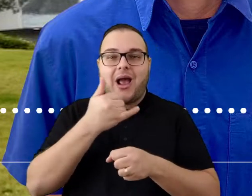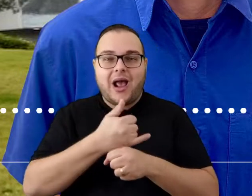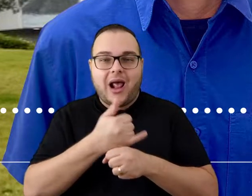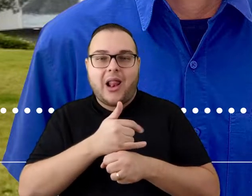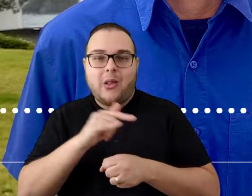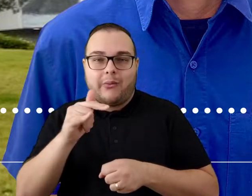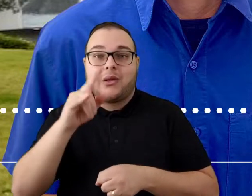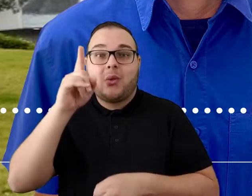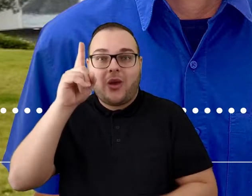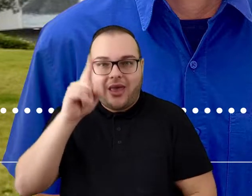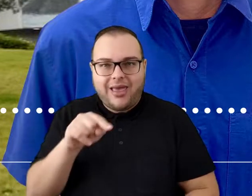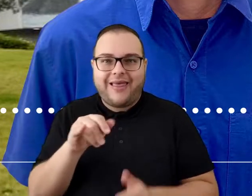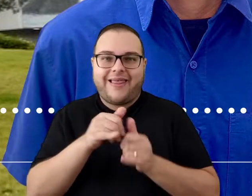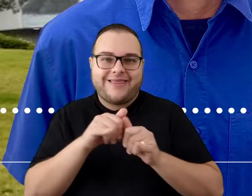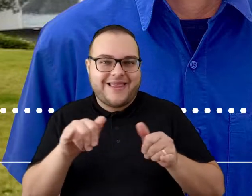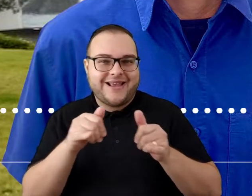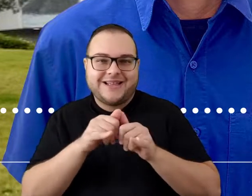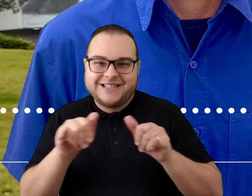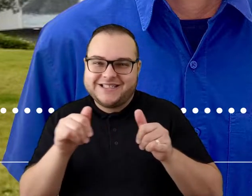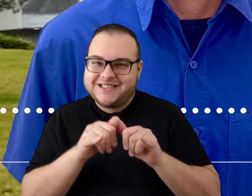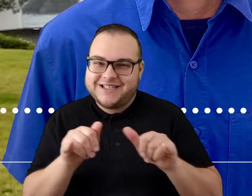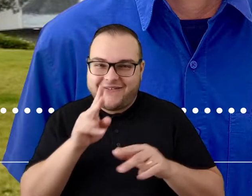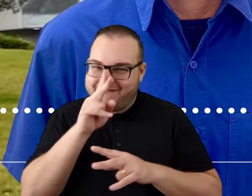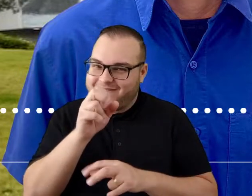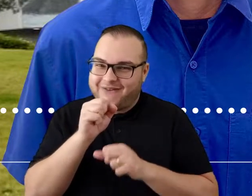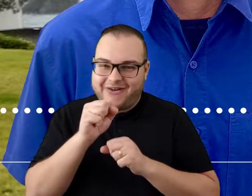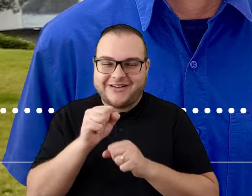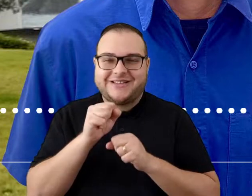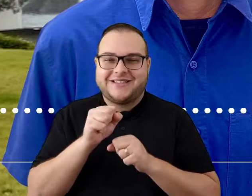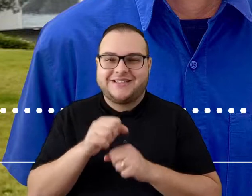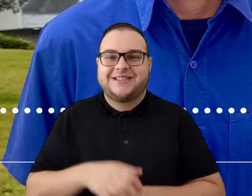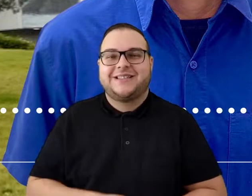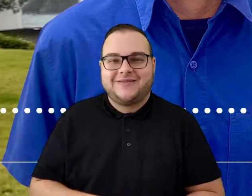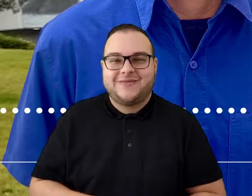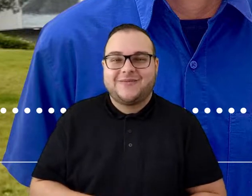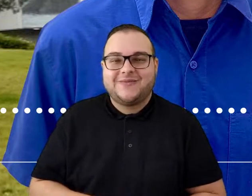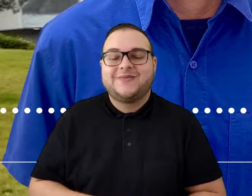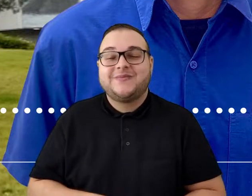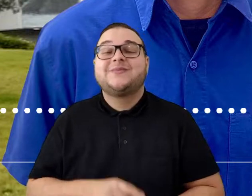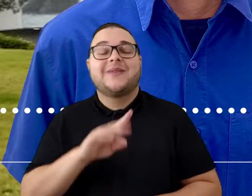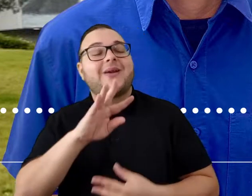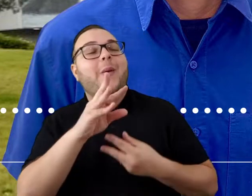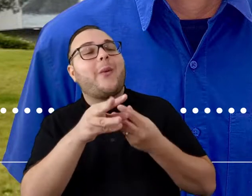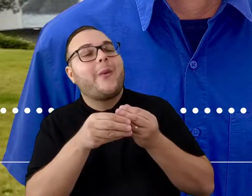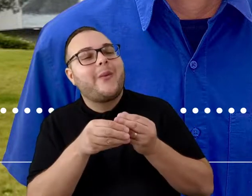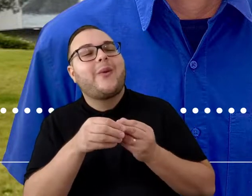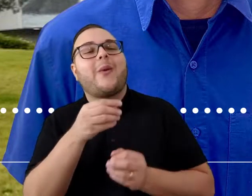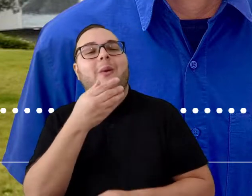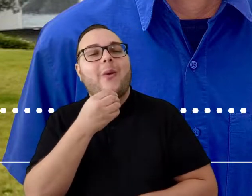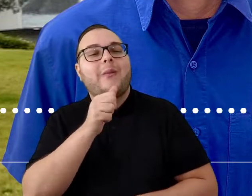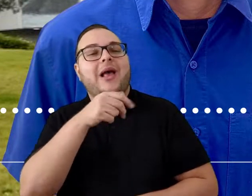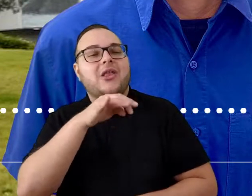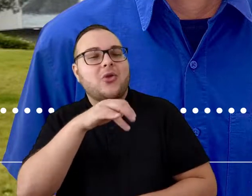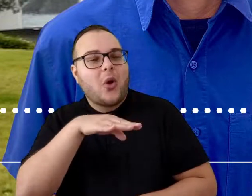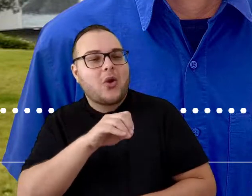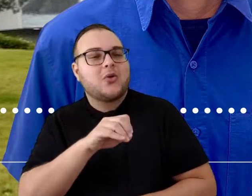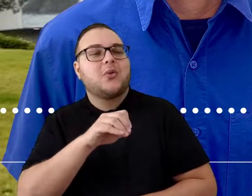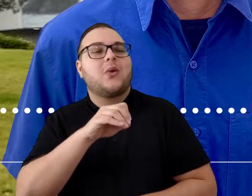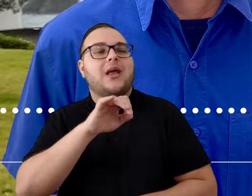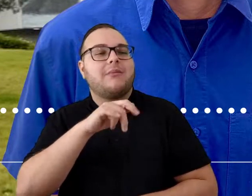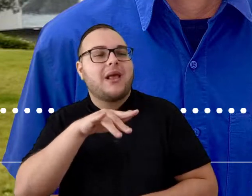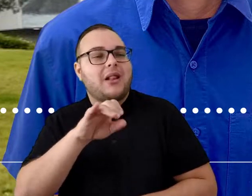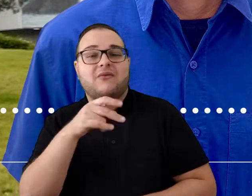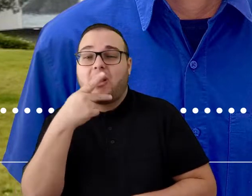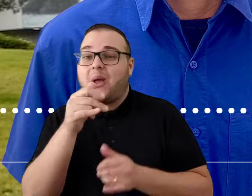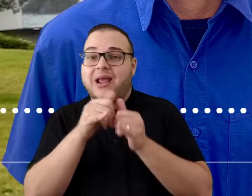né? Energia física, né? Energia embalada, vamos dizer assim. Só para contribuir, o Antônio Emílio sempre falou assim, energia não tem